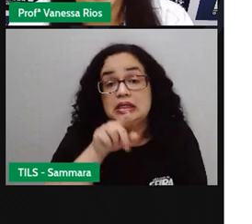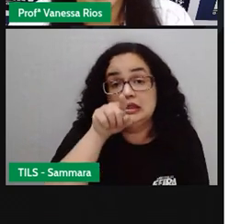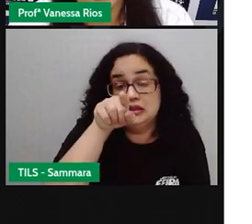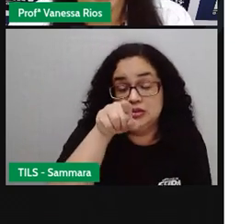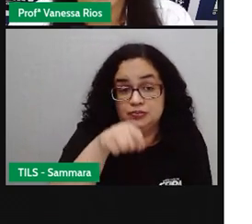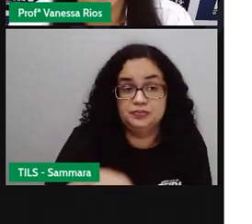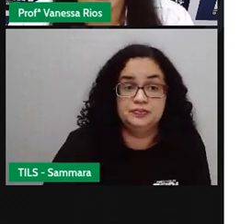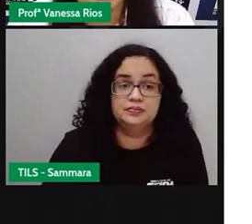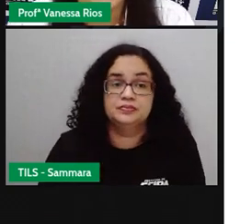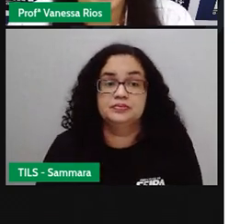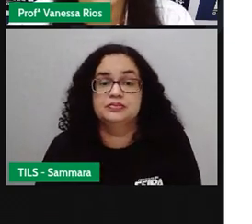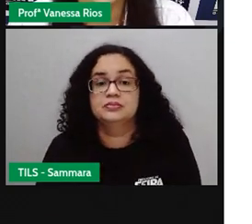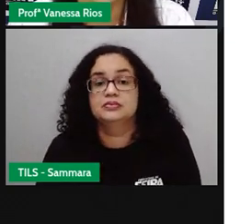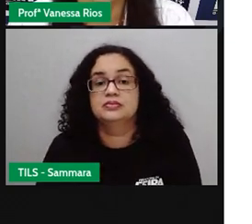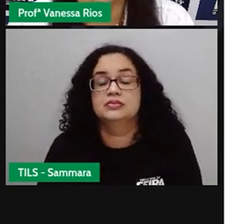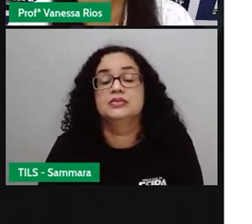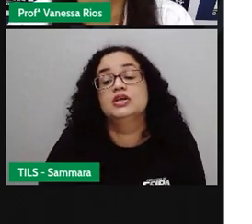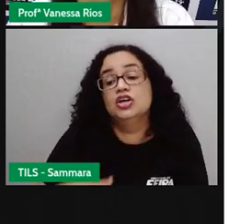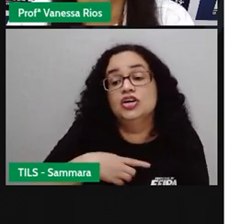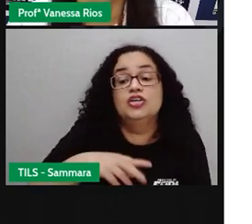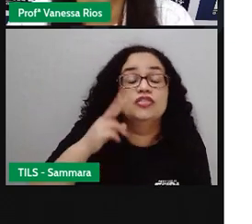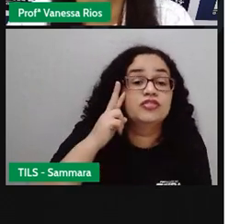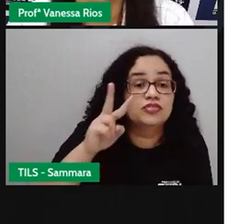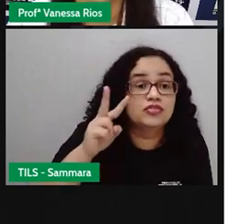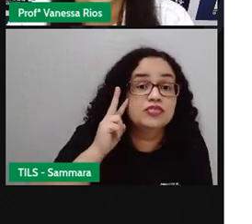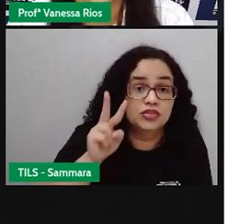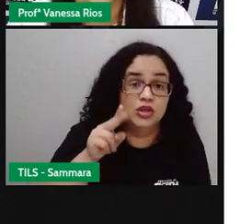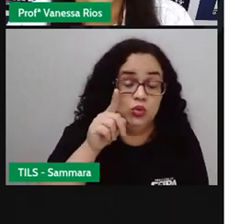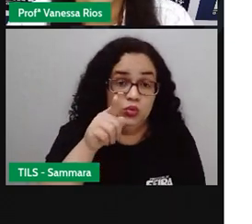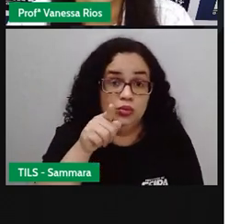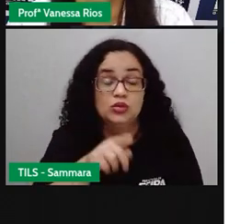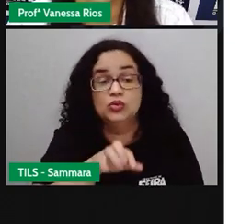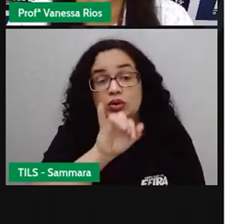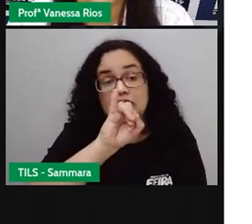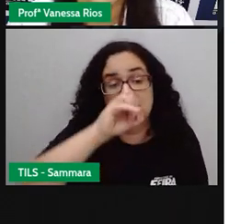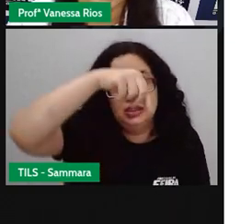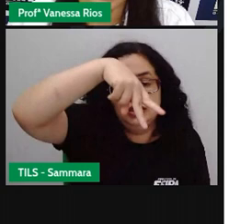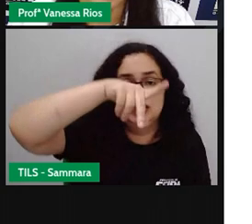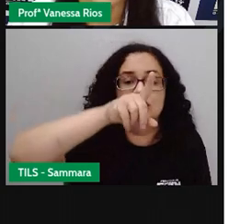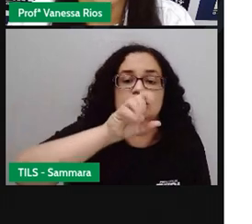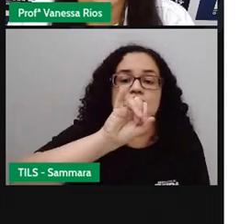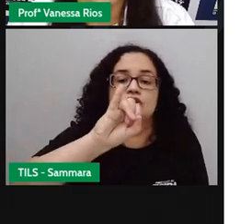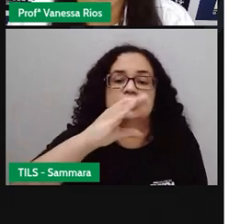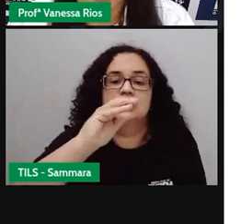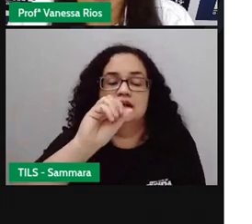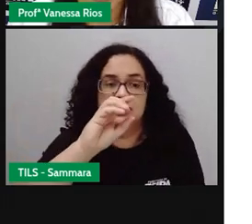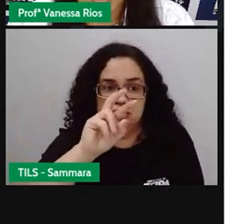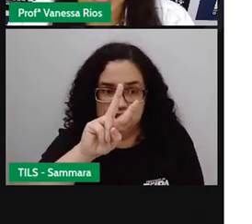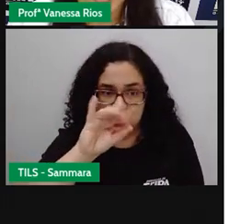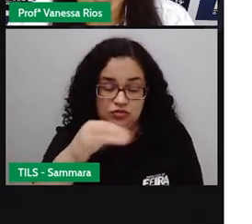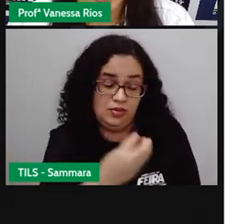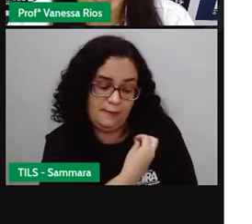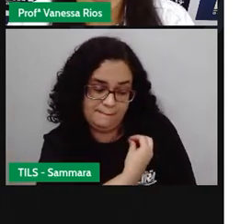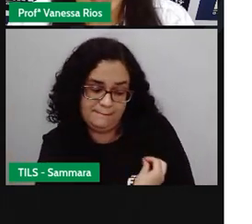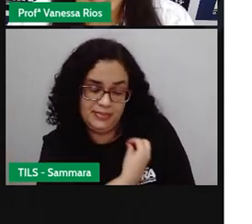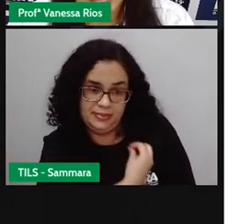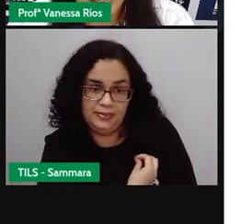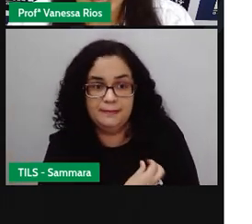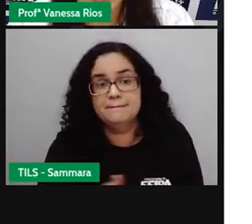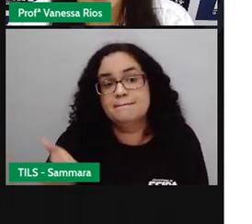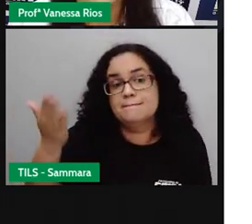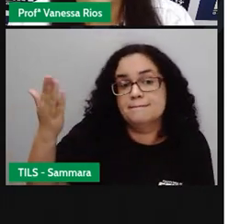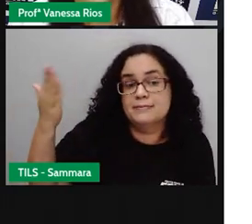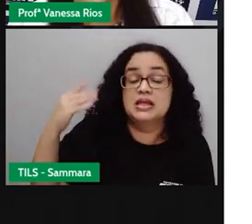indicativo. E a gente viu que o modo indicativo tem presente, tem pretérito, que é a mesma coisa que